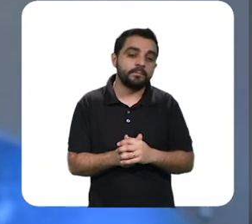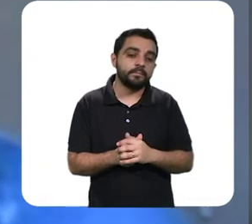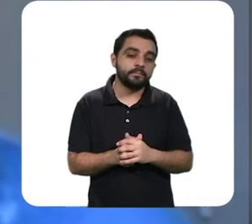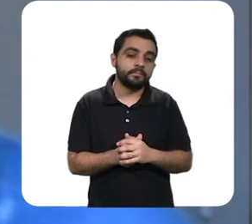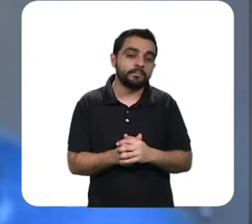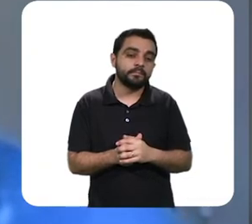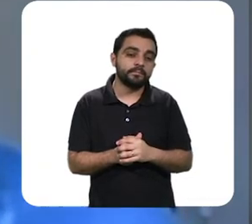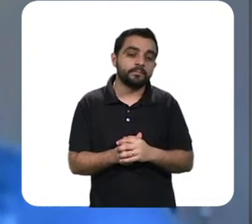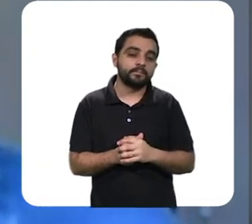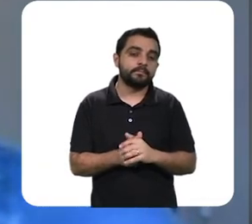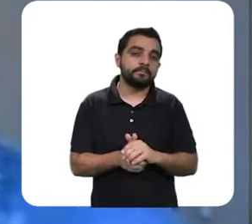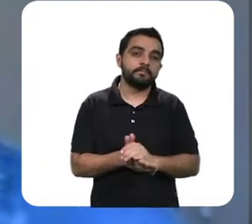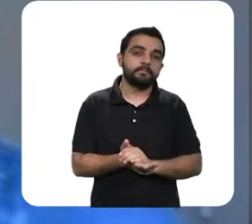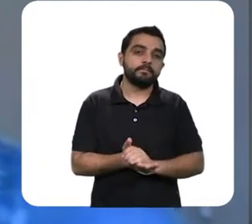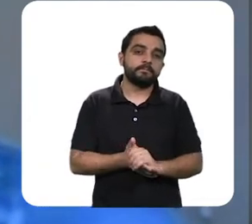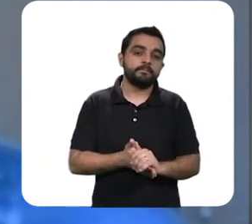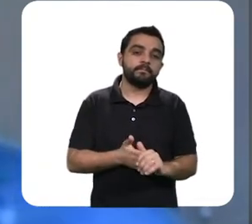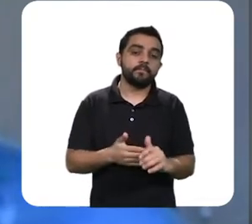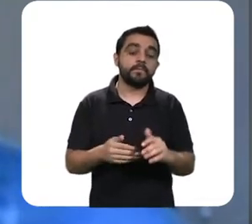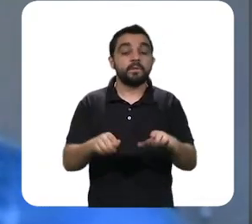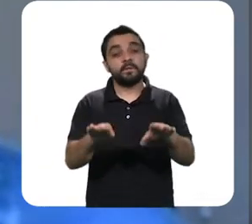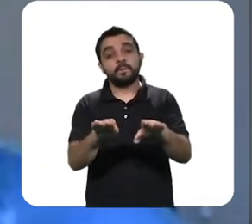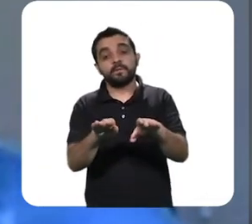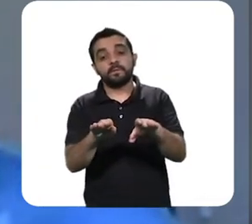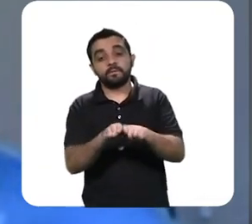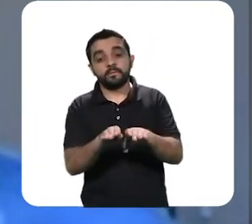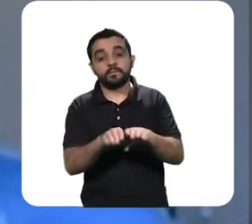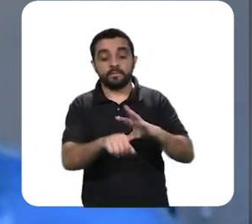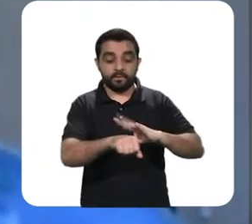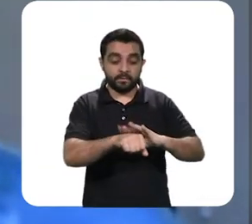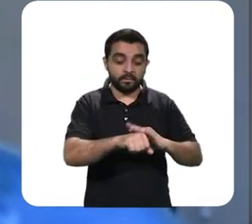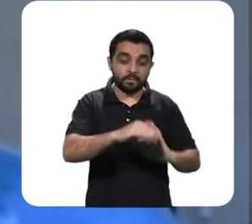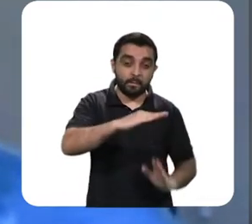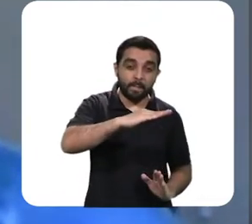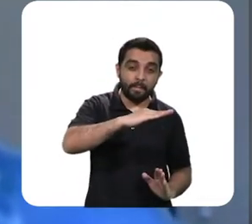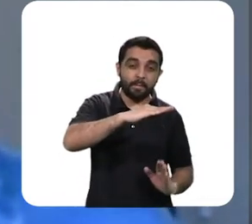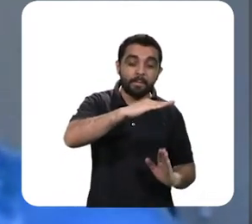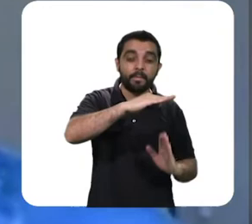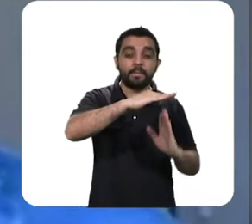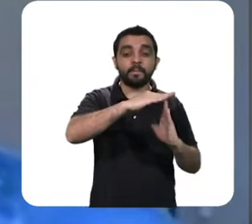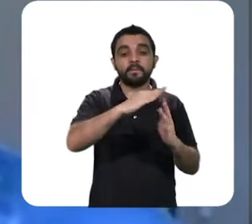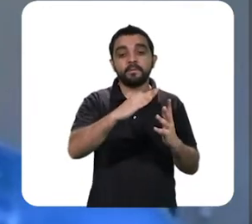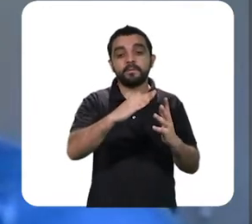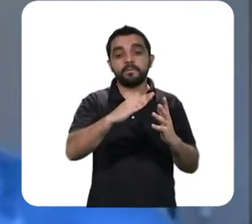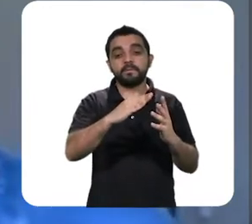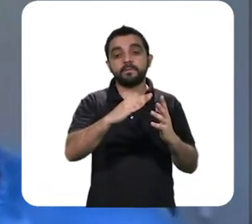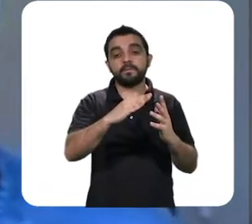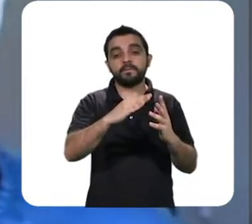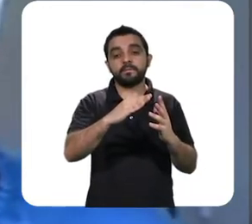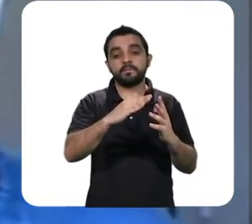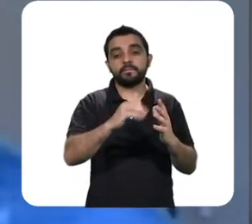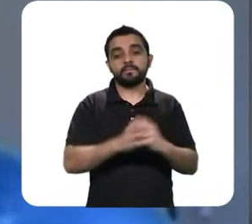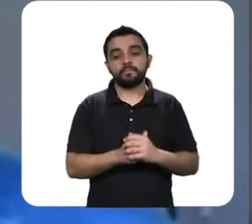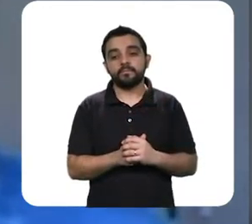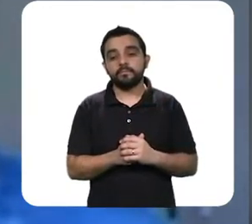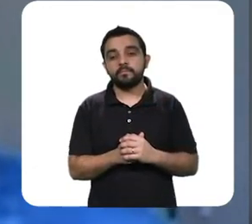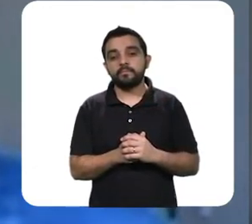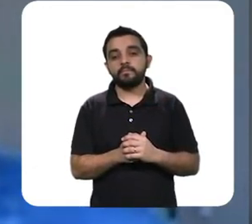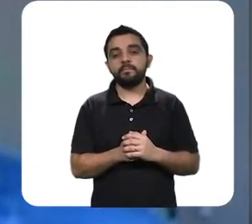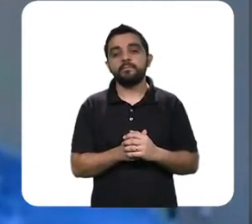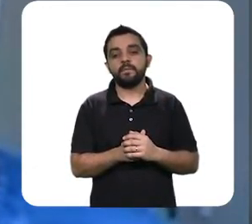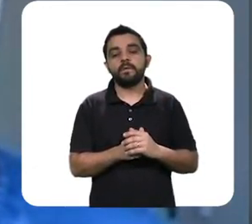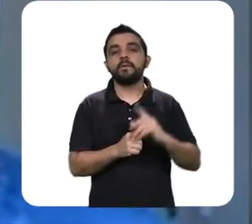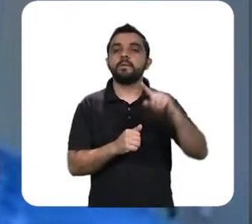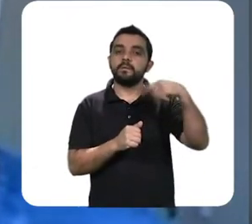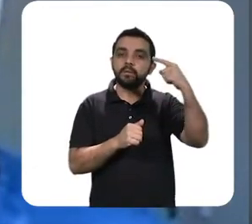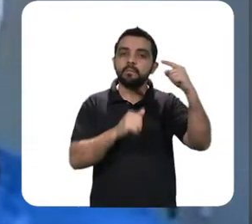no próximo mês. Porque, além de chegar no pico, ainda tem o que eles chamam de platô, chega